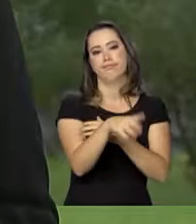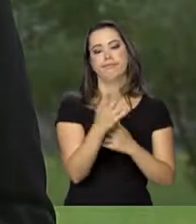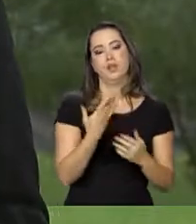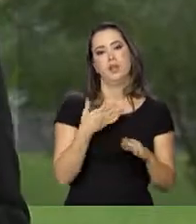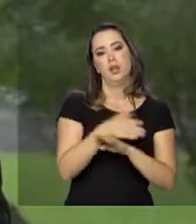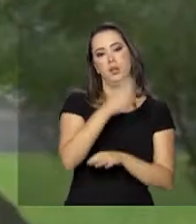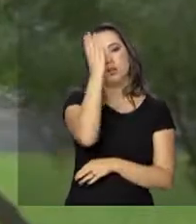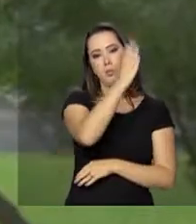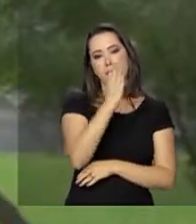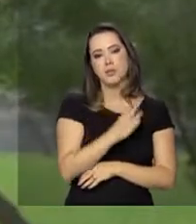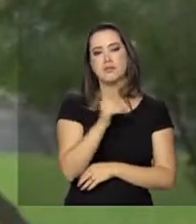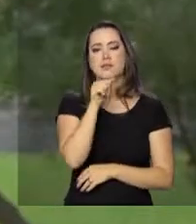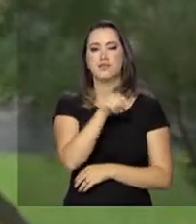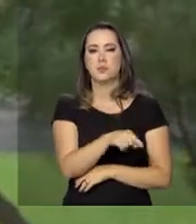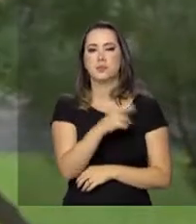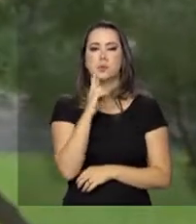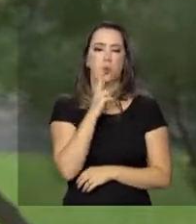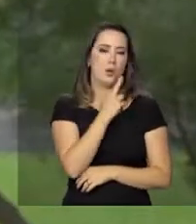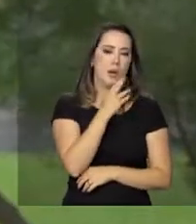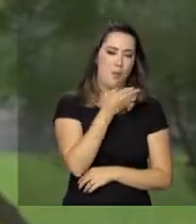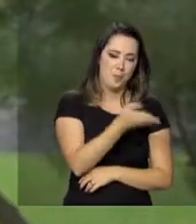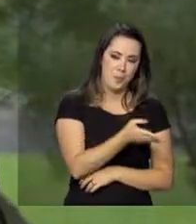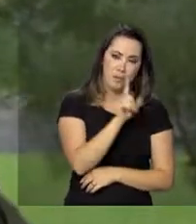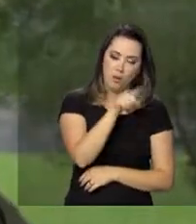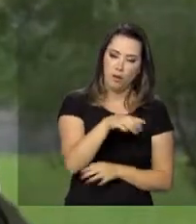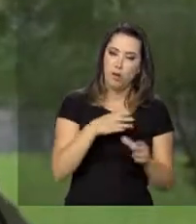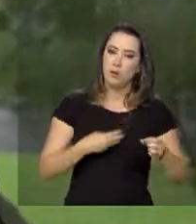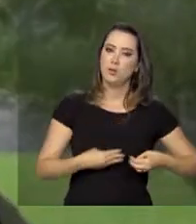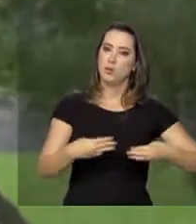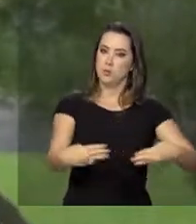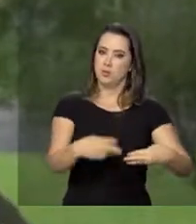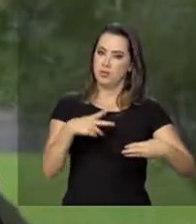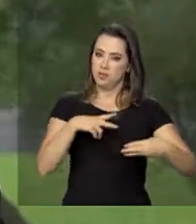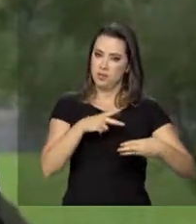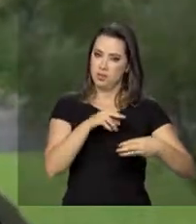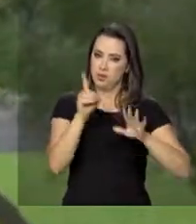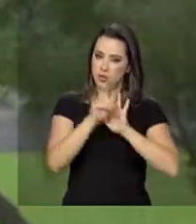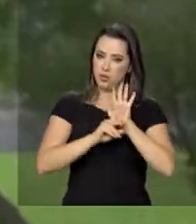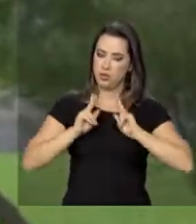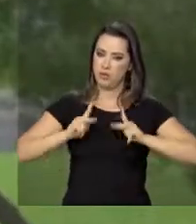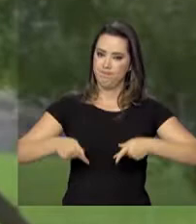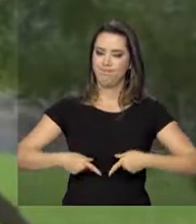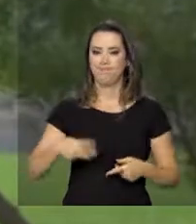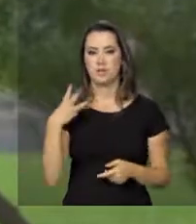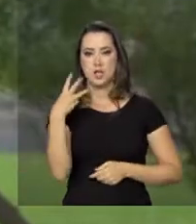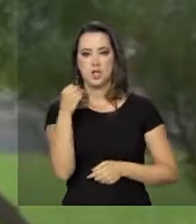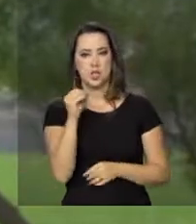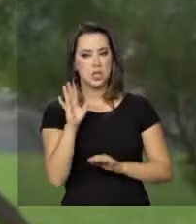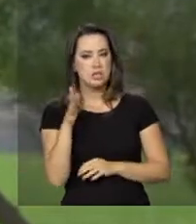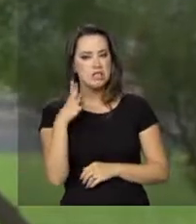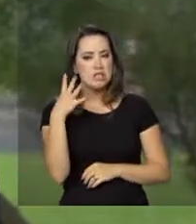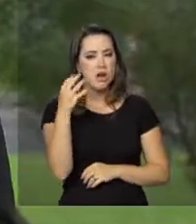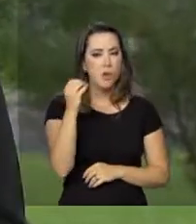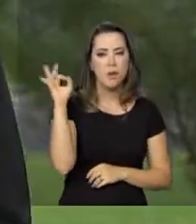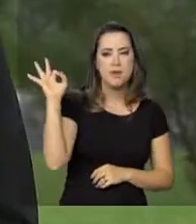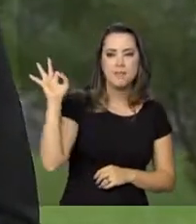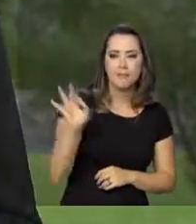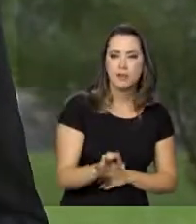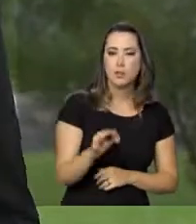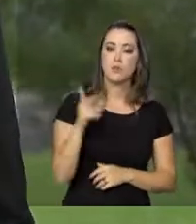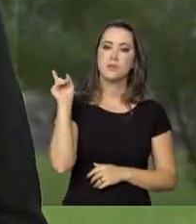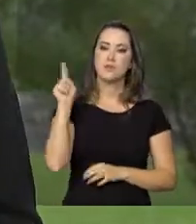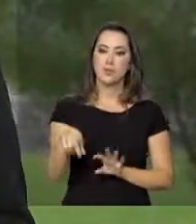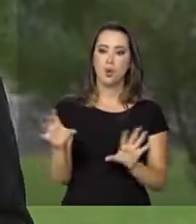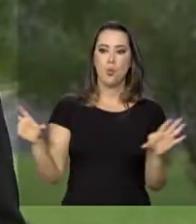na fronteira lá em Roraima, o Ministério dos Direitos Humanos estima que entre 30% e 40% desse